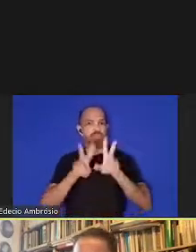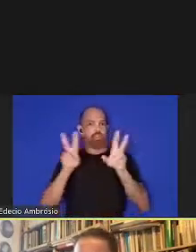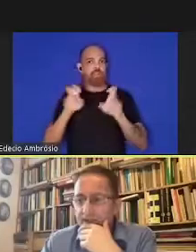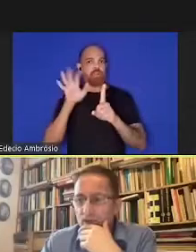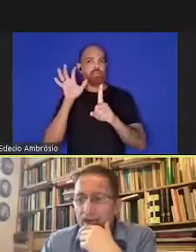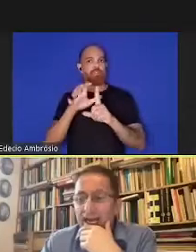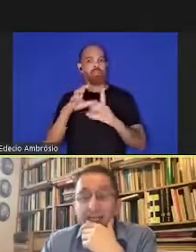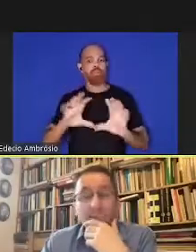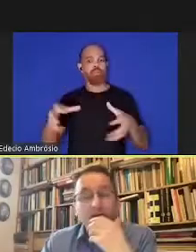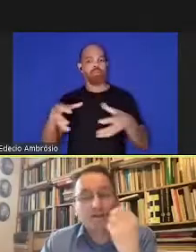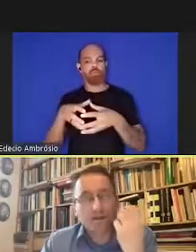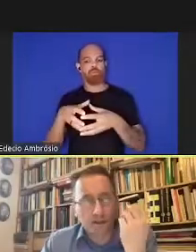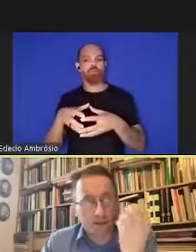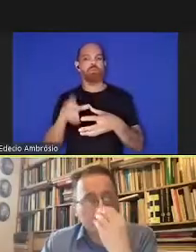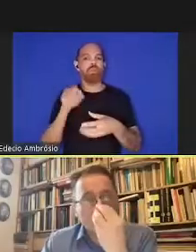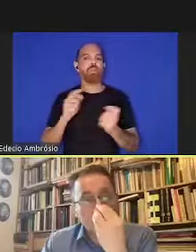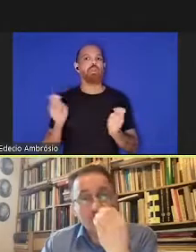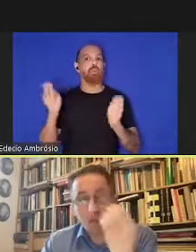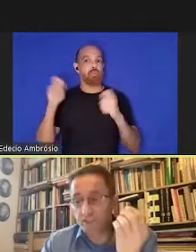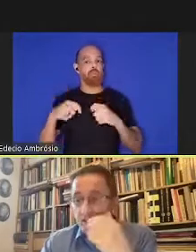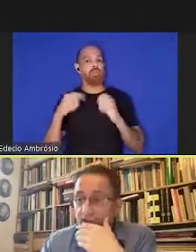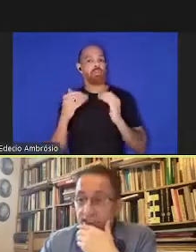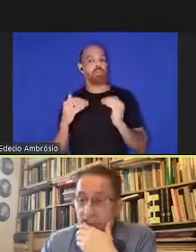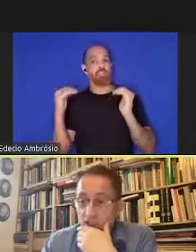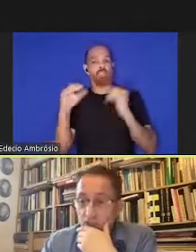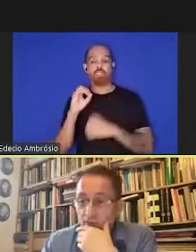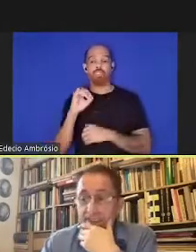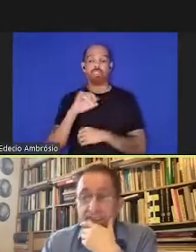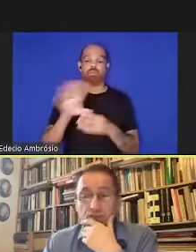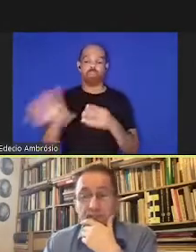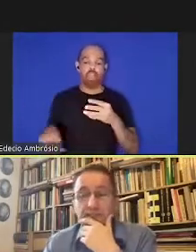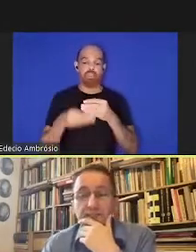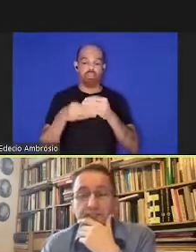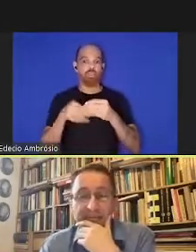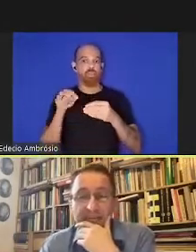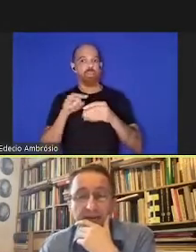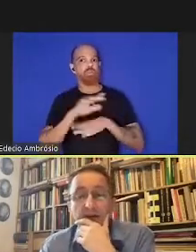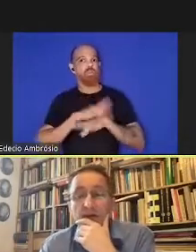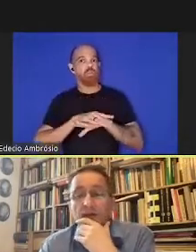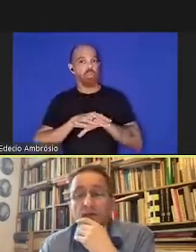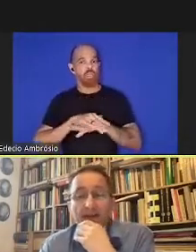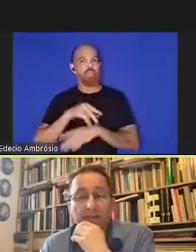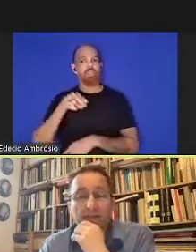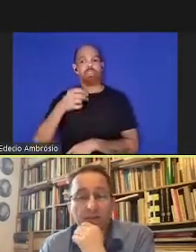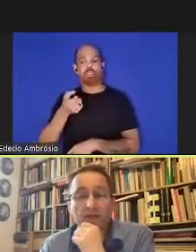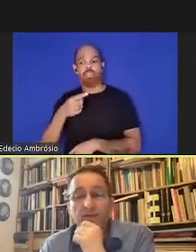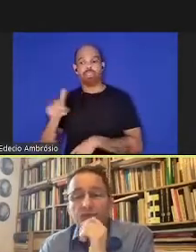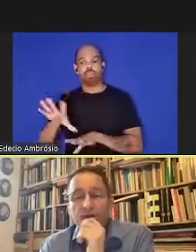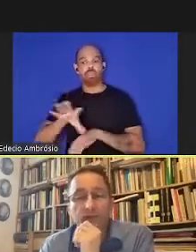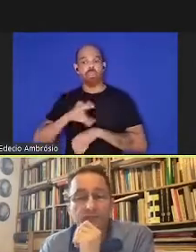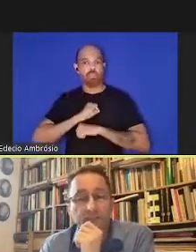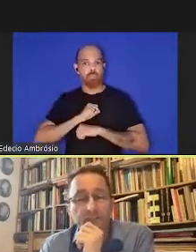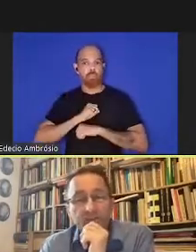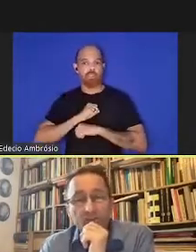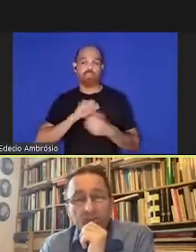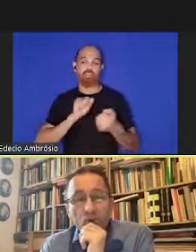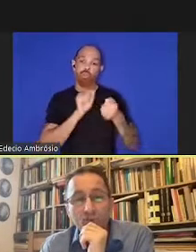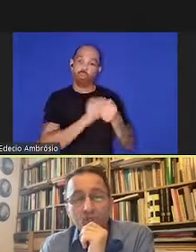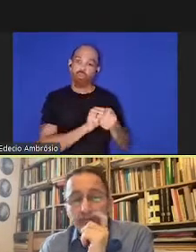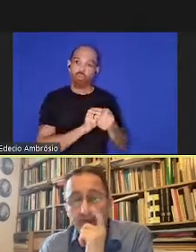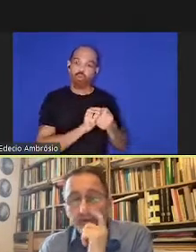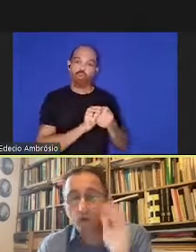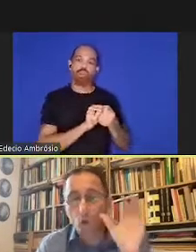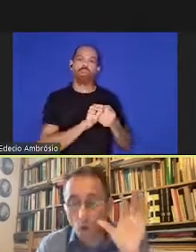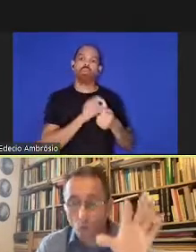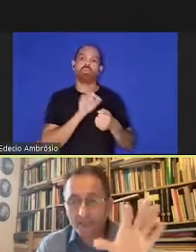com altos potenciais. Se você adicionar as doenças não transmissíveis juntas, um